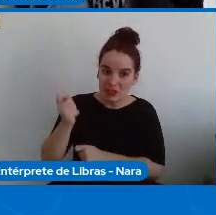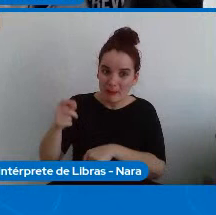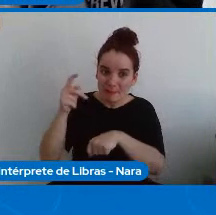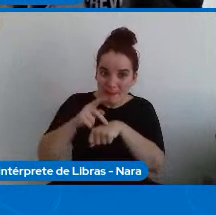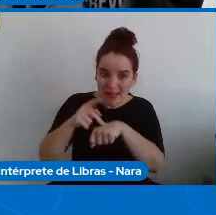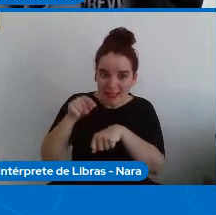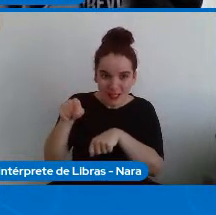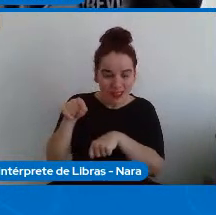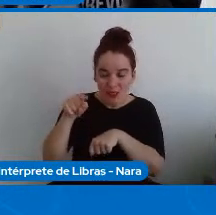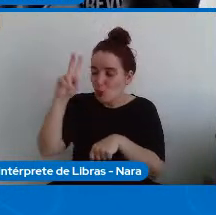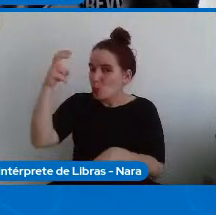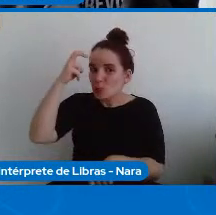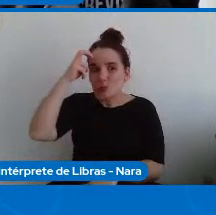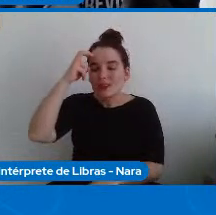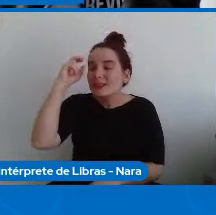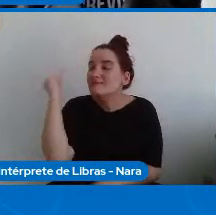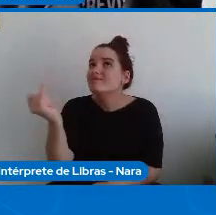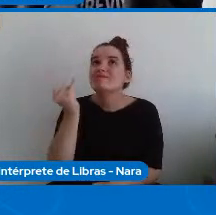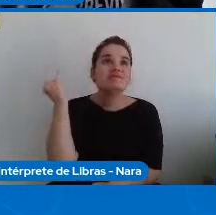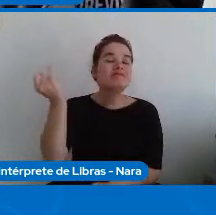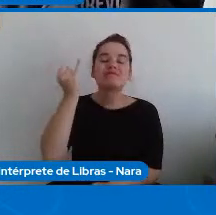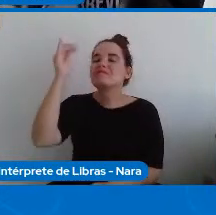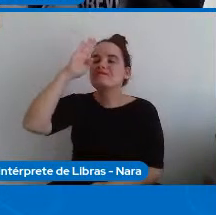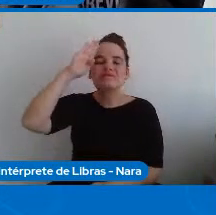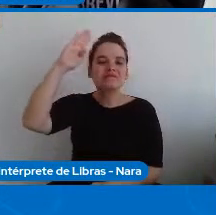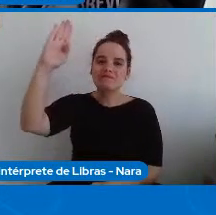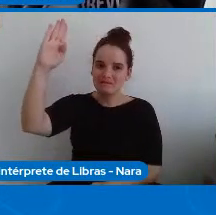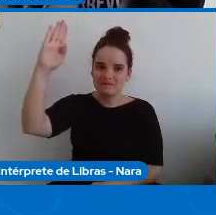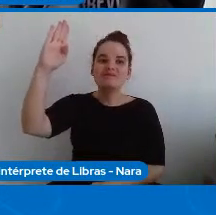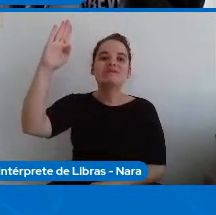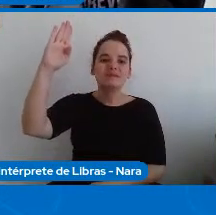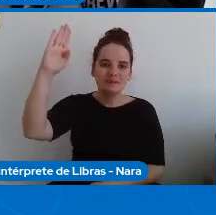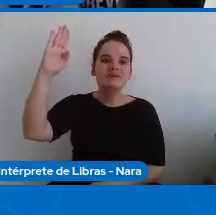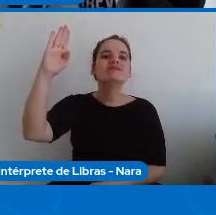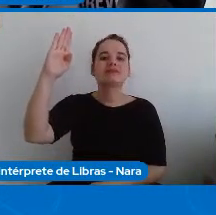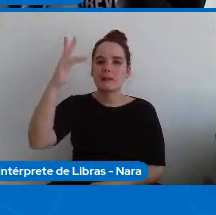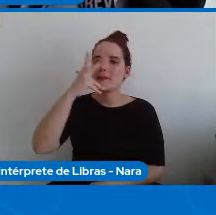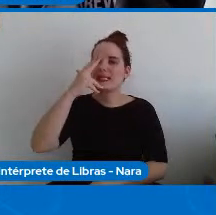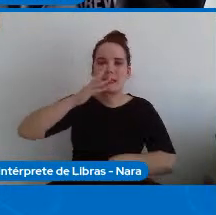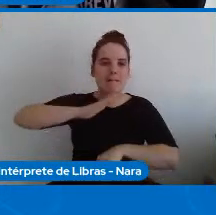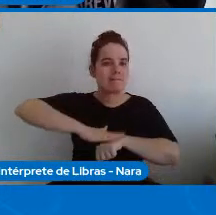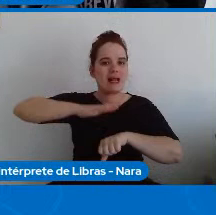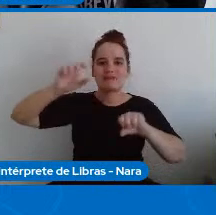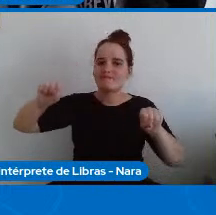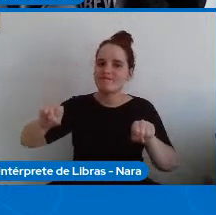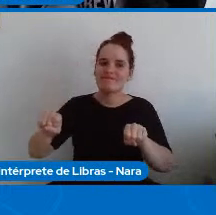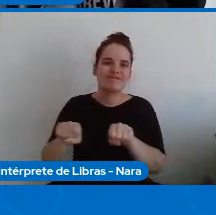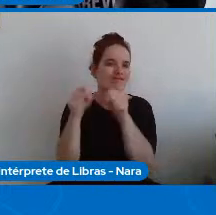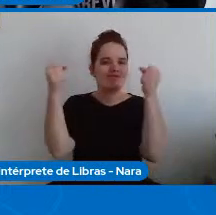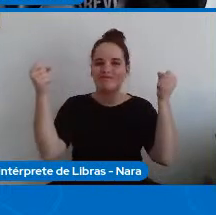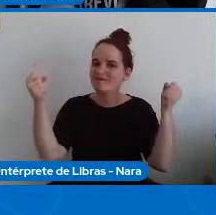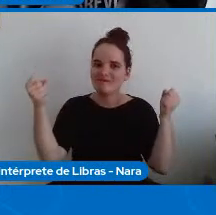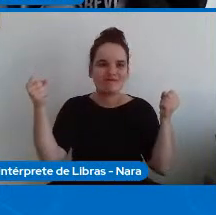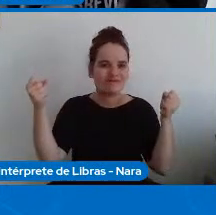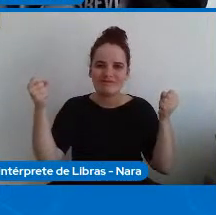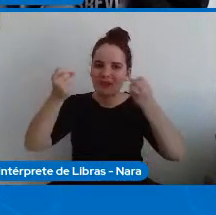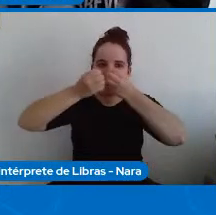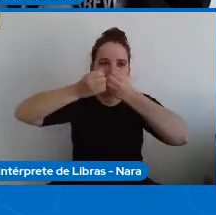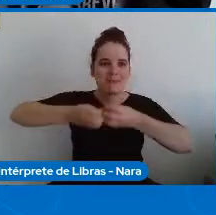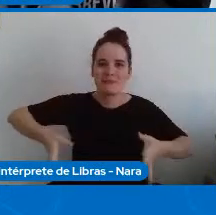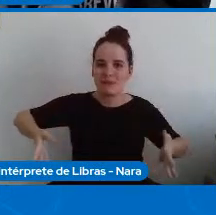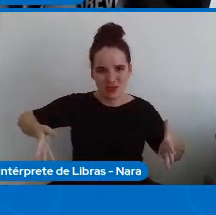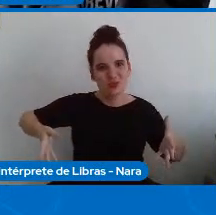para a cultura da tribo foi considerado como a ruptura mais intensa, mais difícil